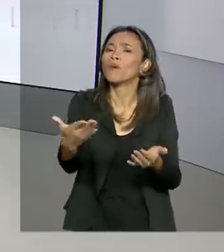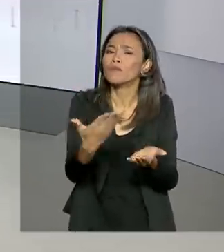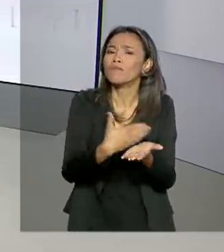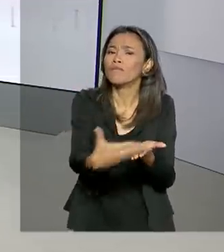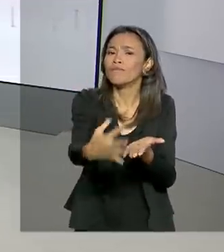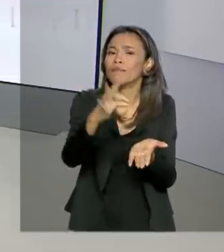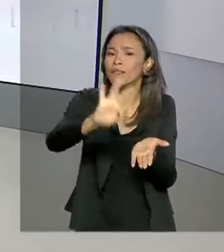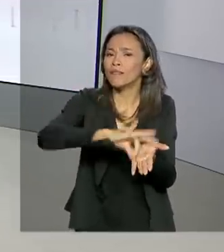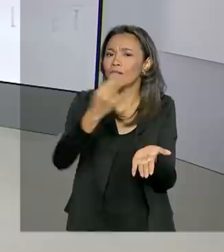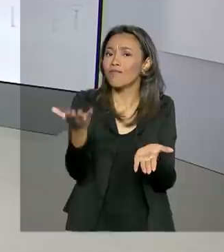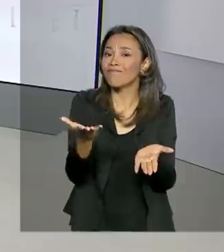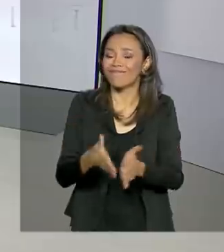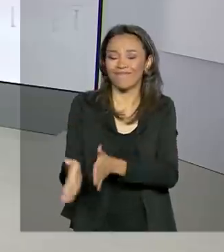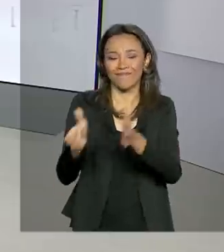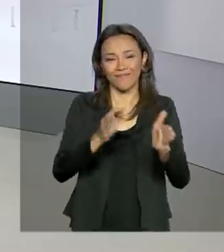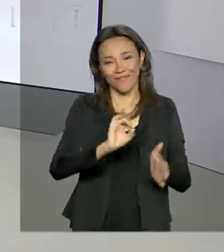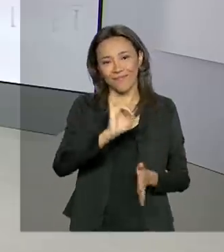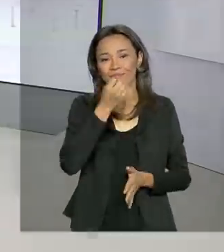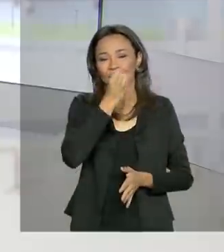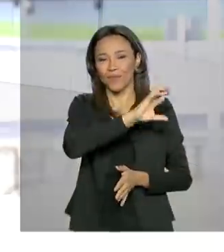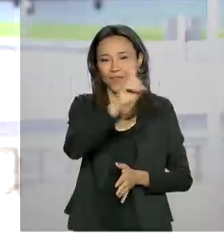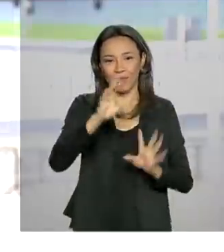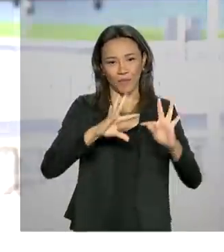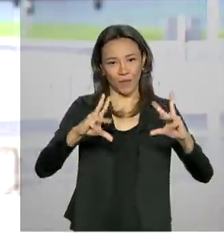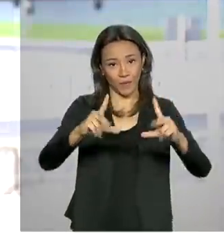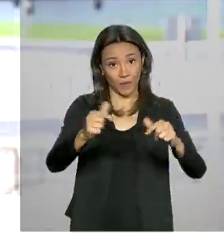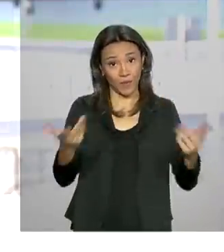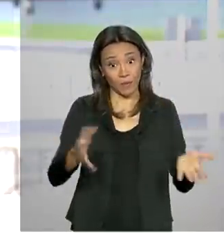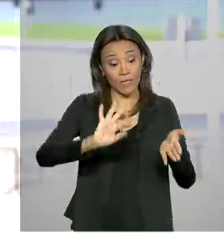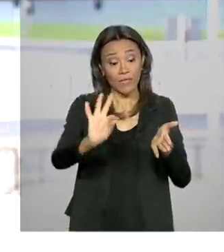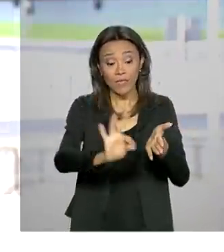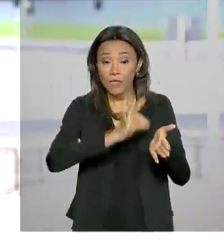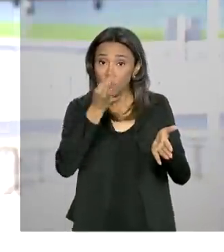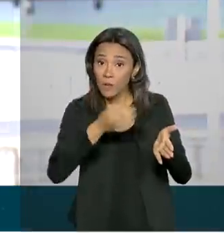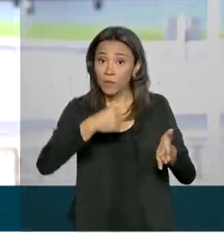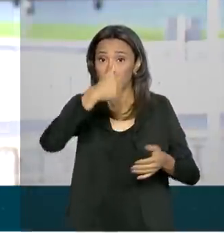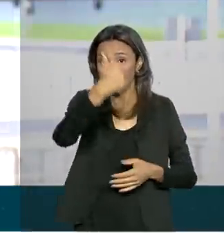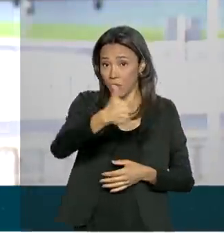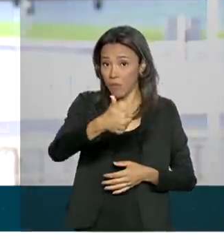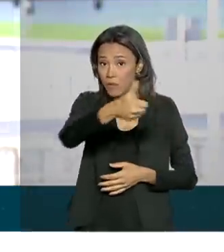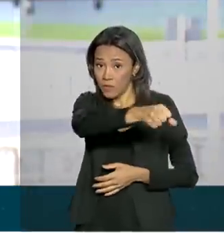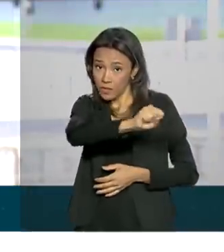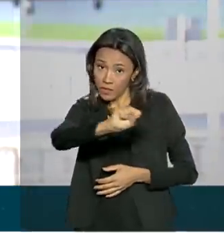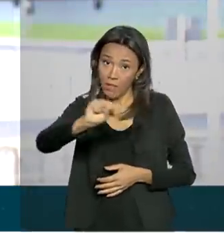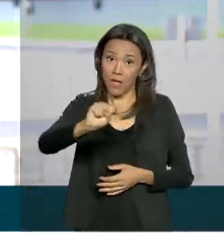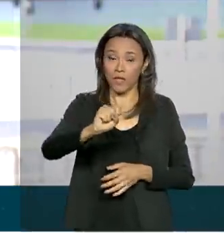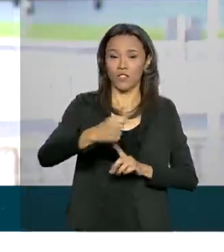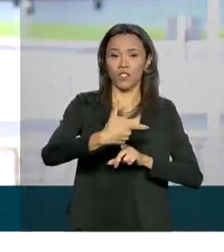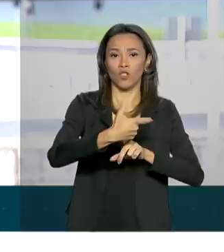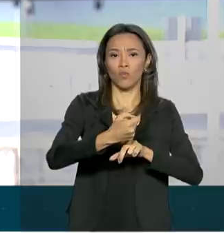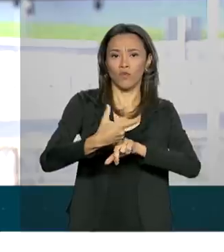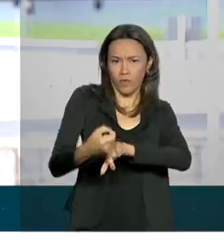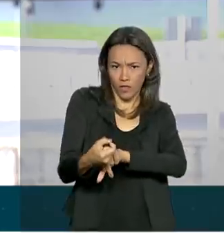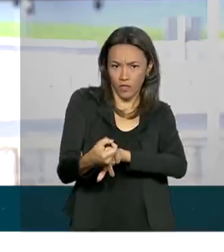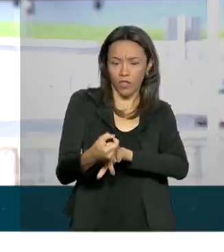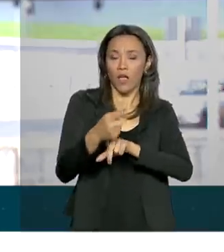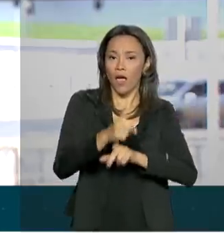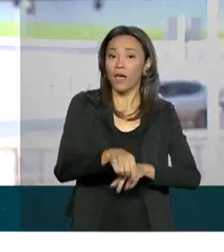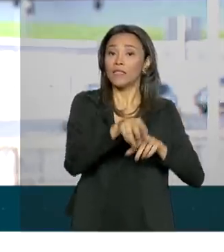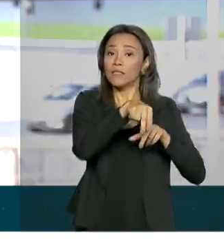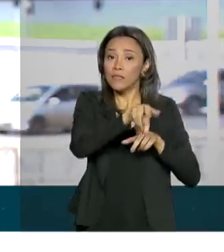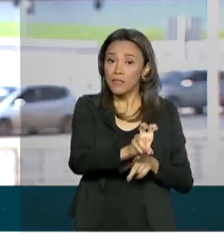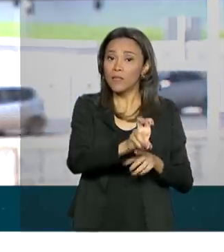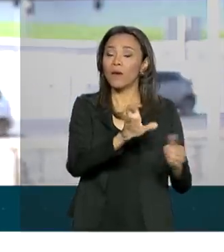Oi, Mara. Bom dia para você, para todo mundo. Olha, as inscrições para o primeiro semestre de 2020 vão de 5 a